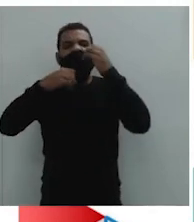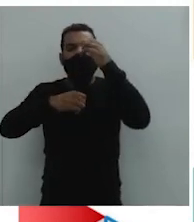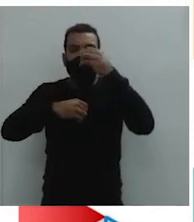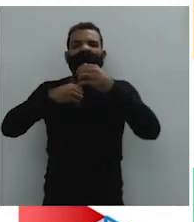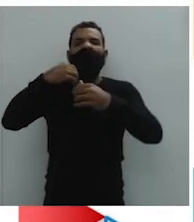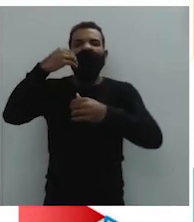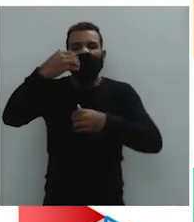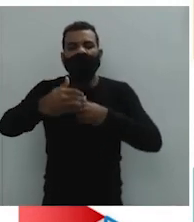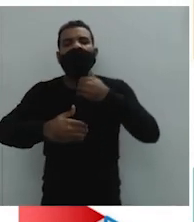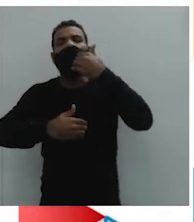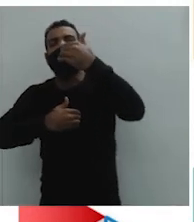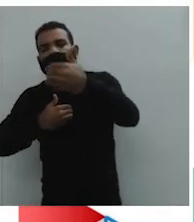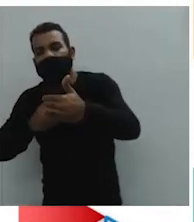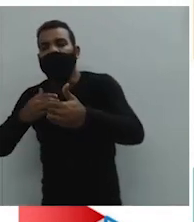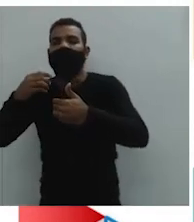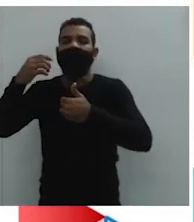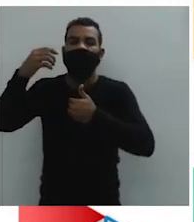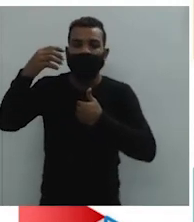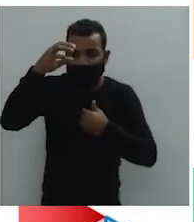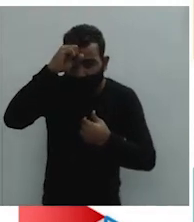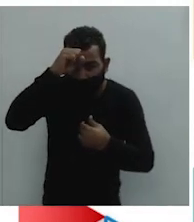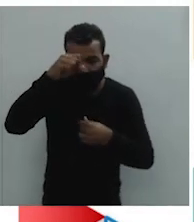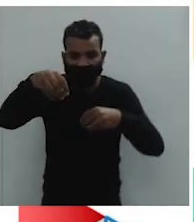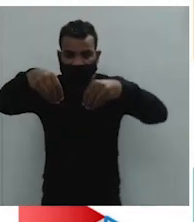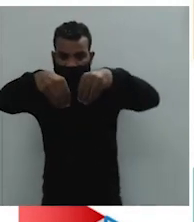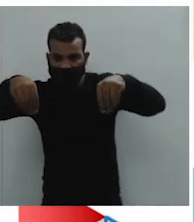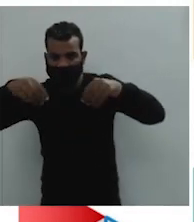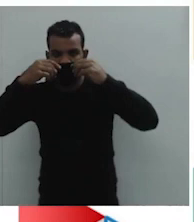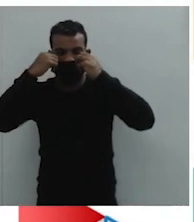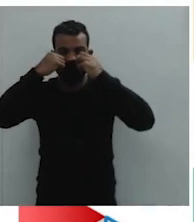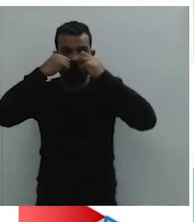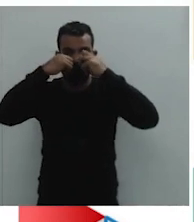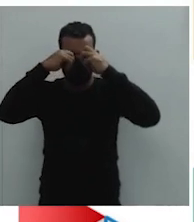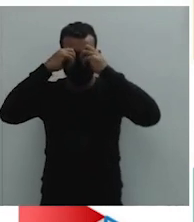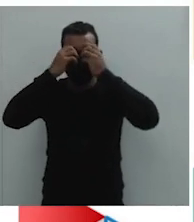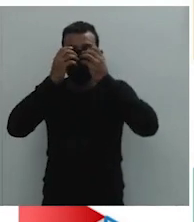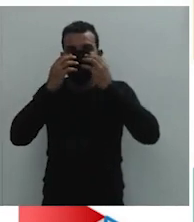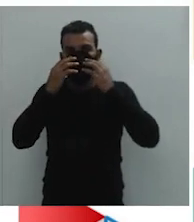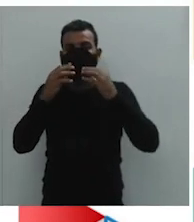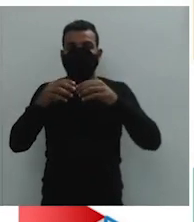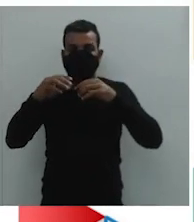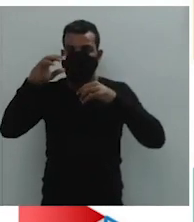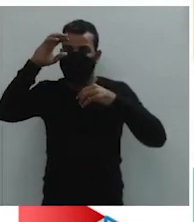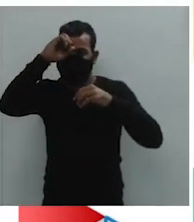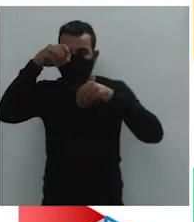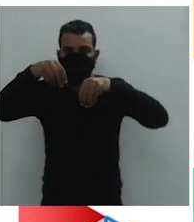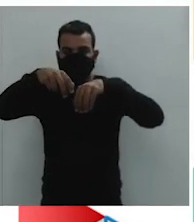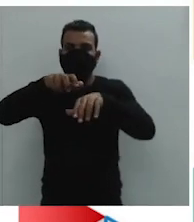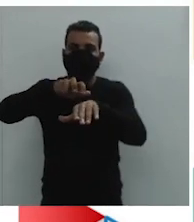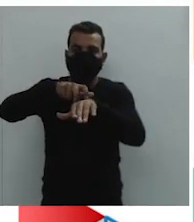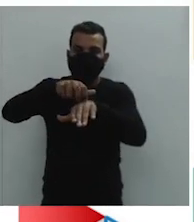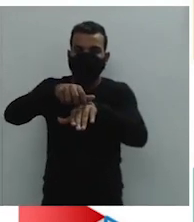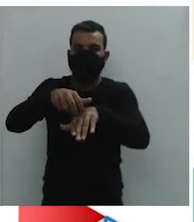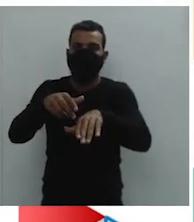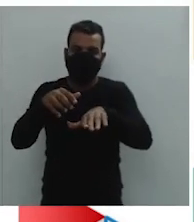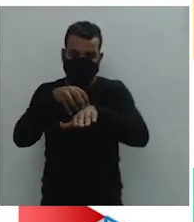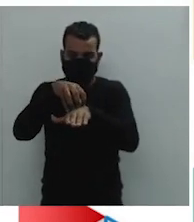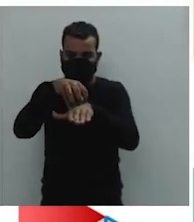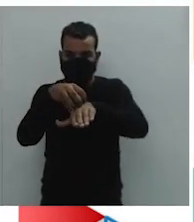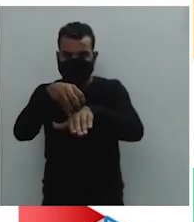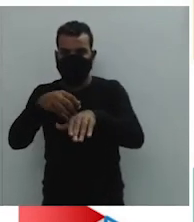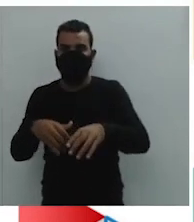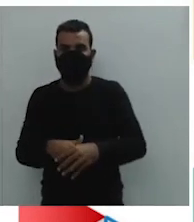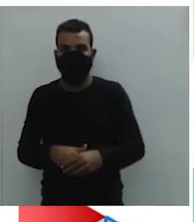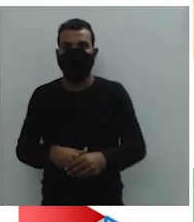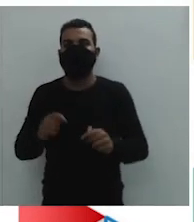mata, né? Da areia, então, esse era o primeiro meio de transporte através deles, certo? E aí